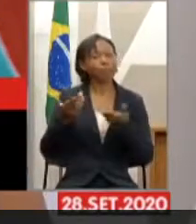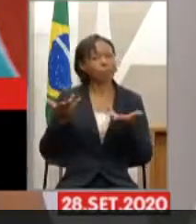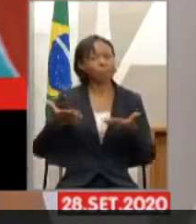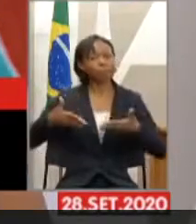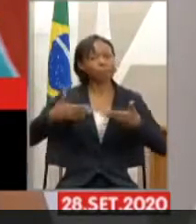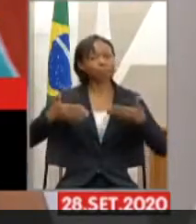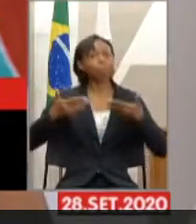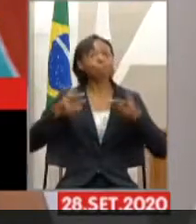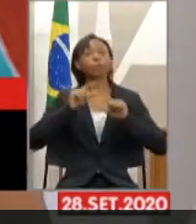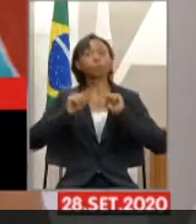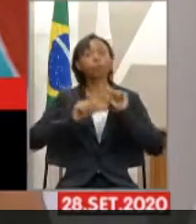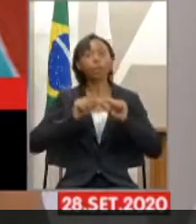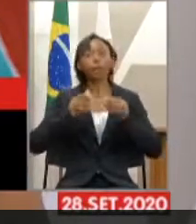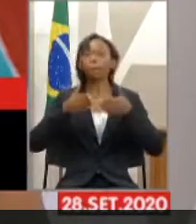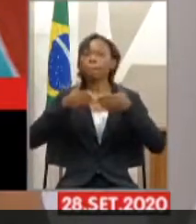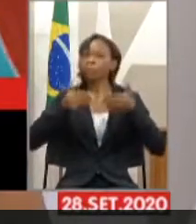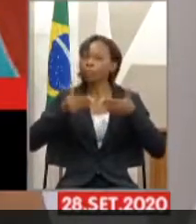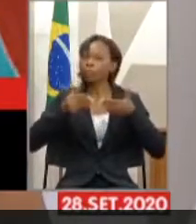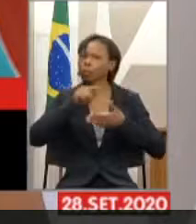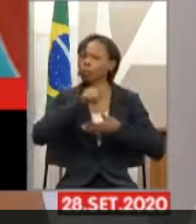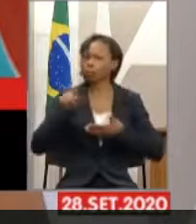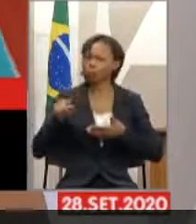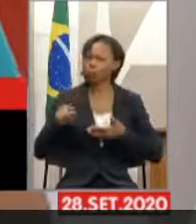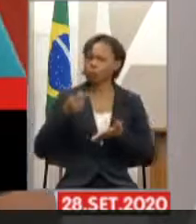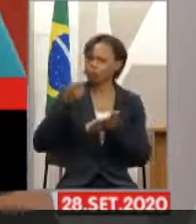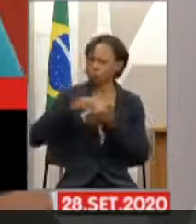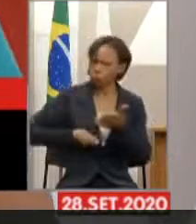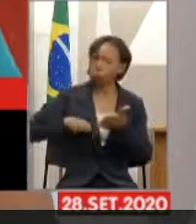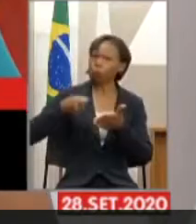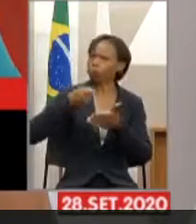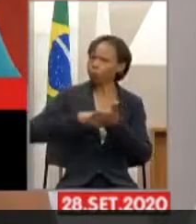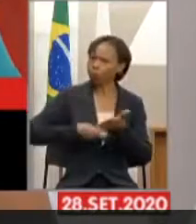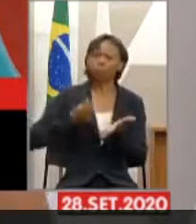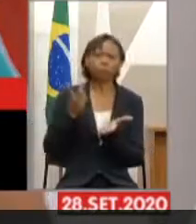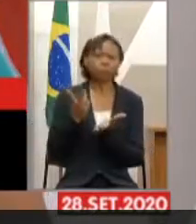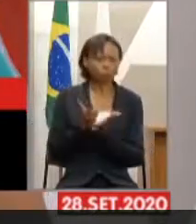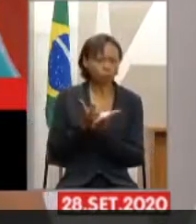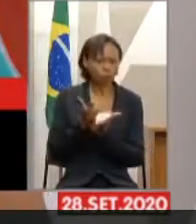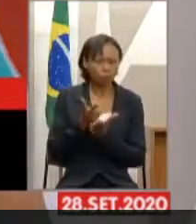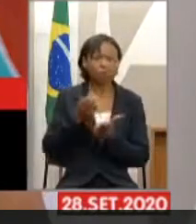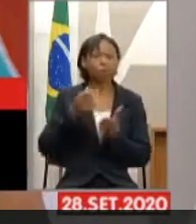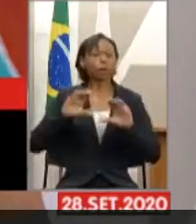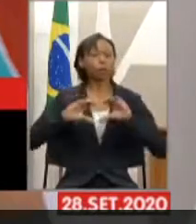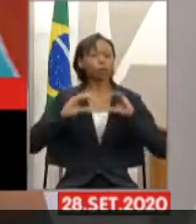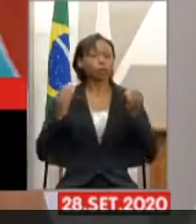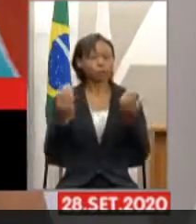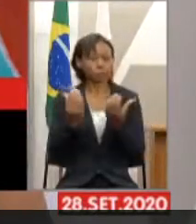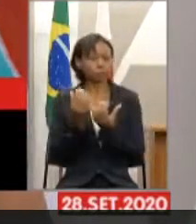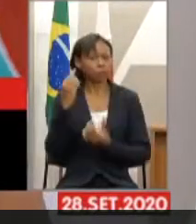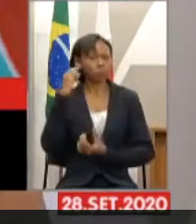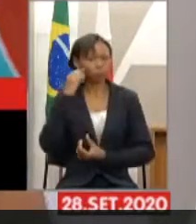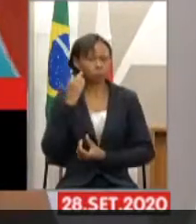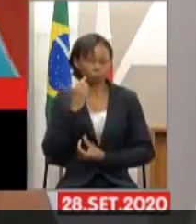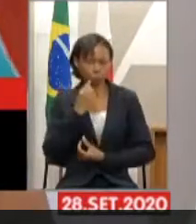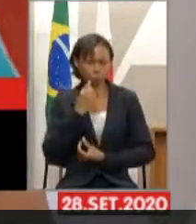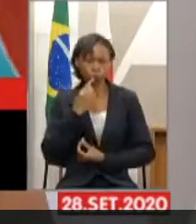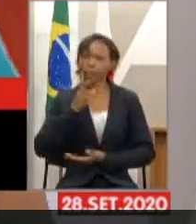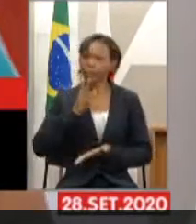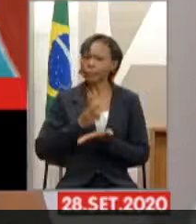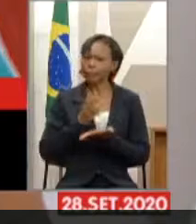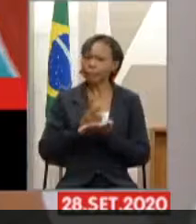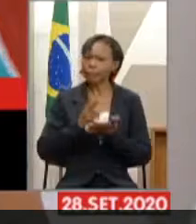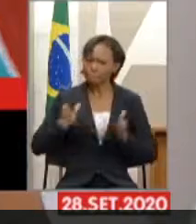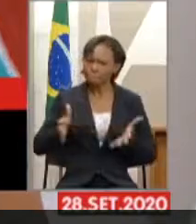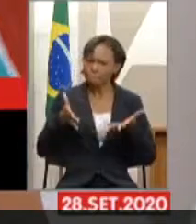não pare com a luta. Temos que continuar lutando, que a comunidade surda cada vez se engaje